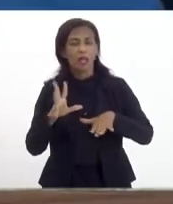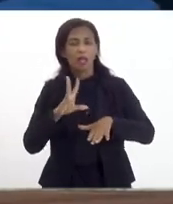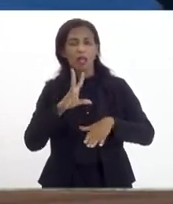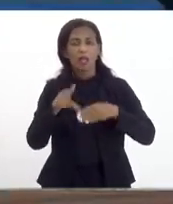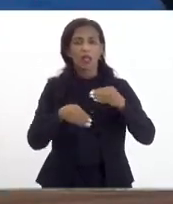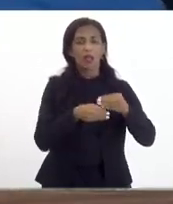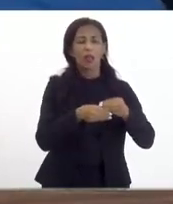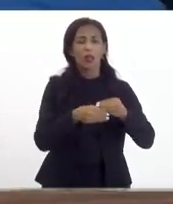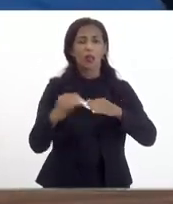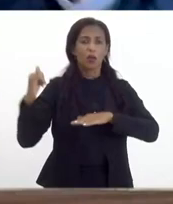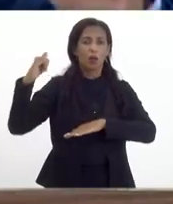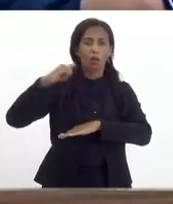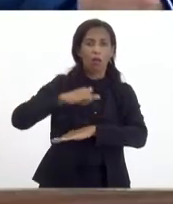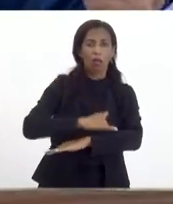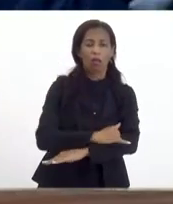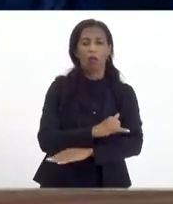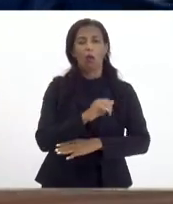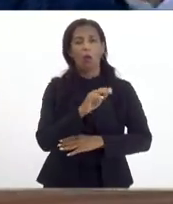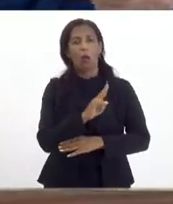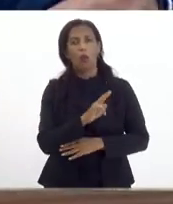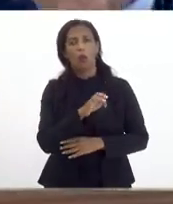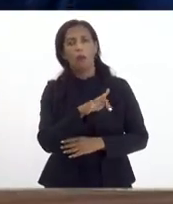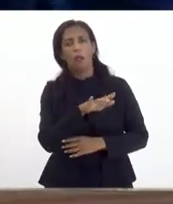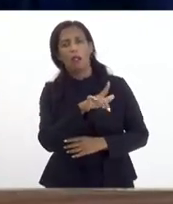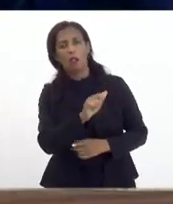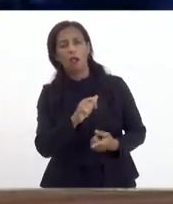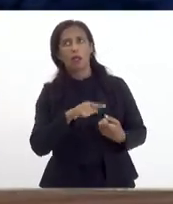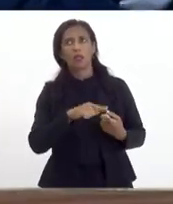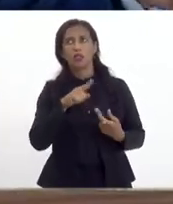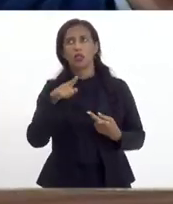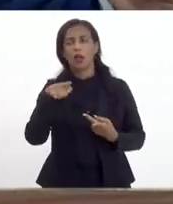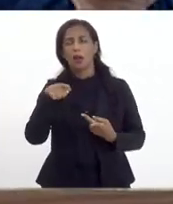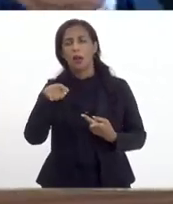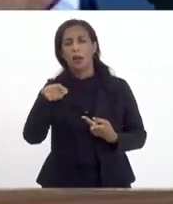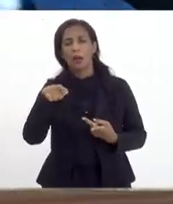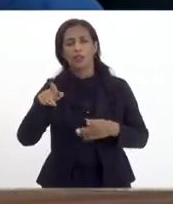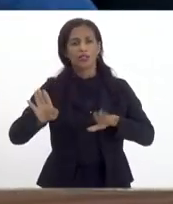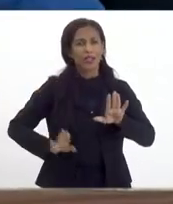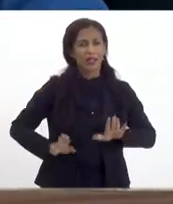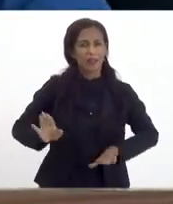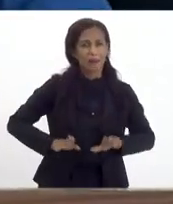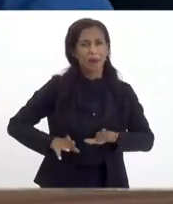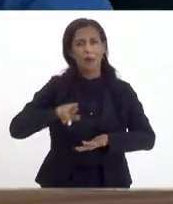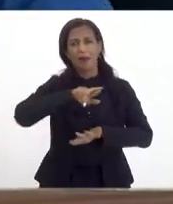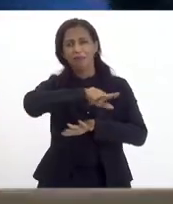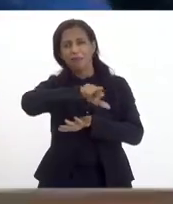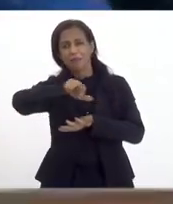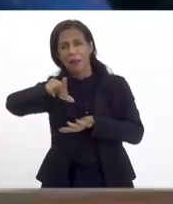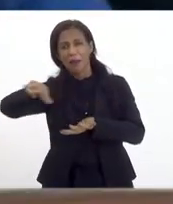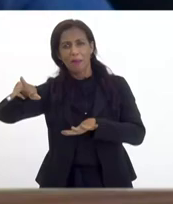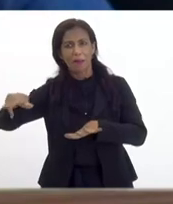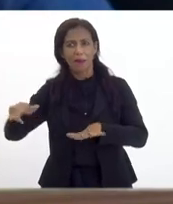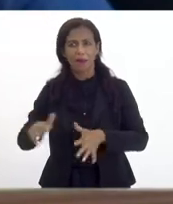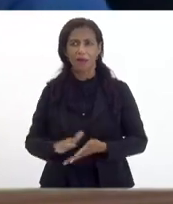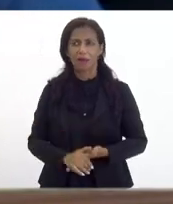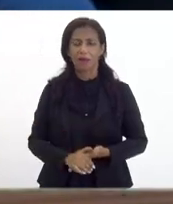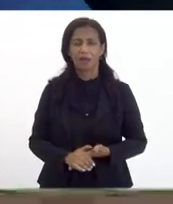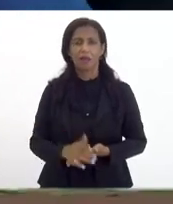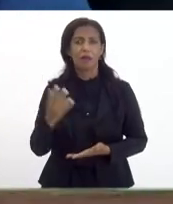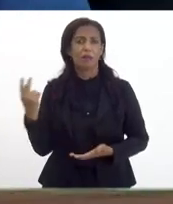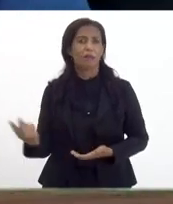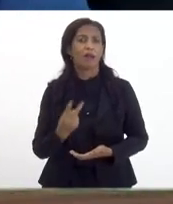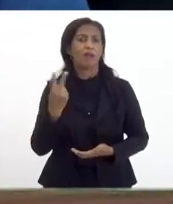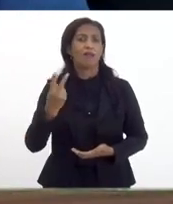aeroportos de Uberlândia Montes Claro próprio Jacaré Paguá na concessão do Santos Dumont para